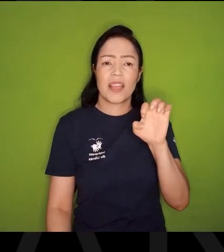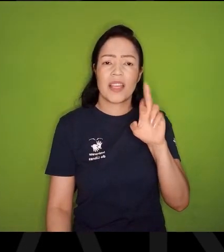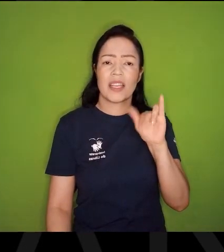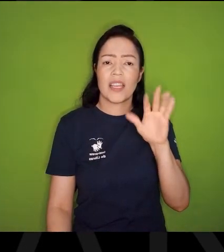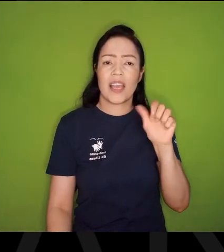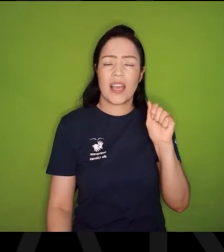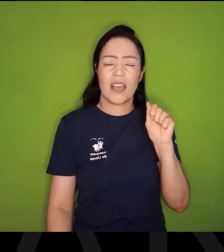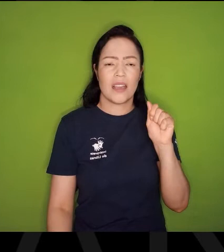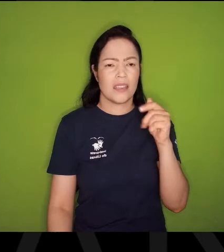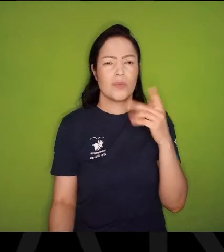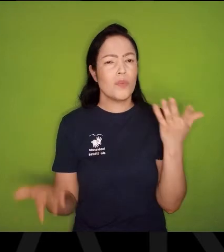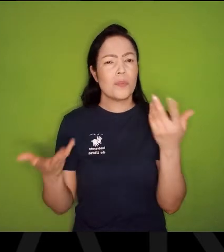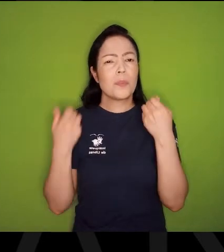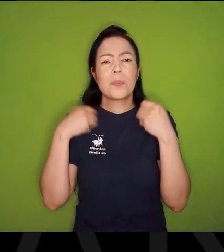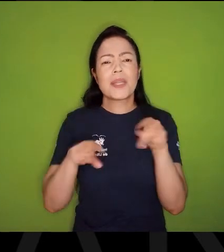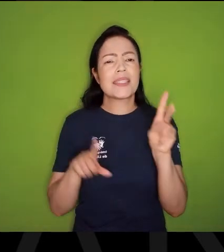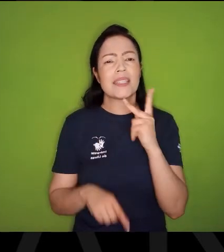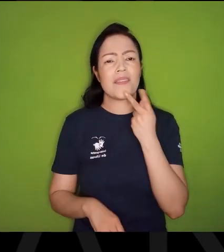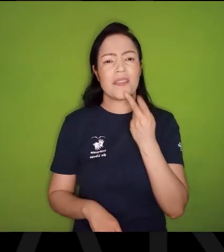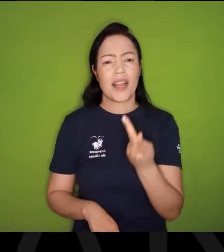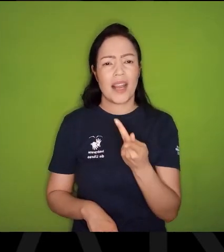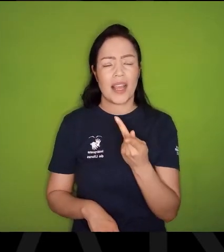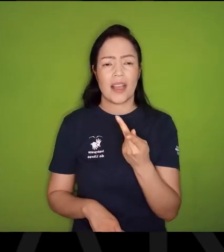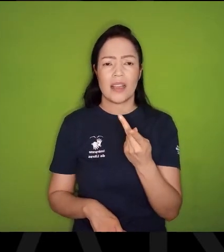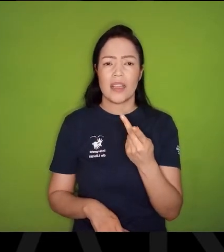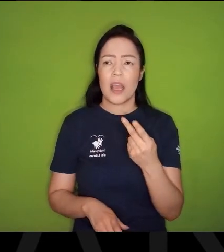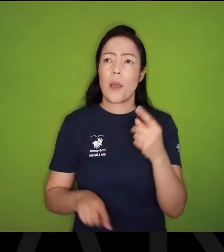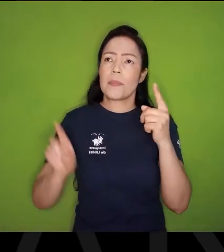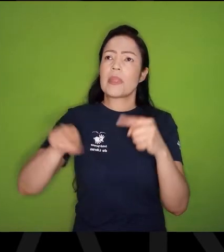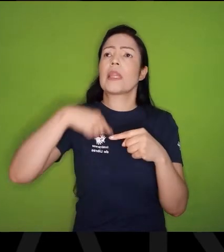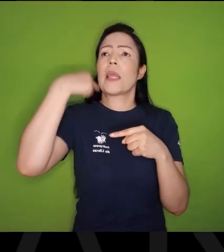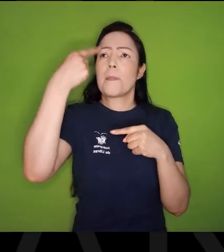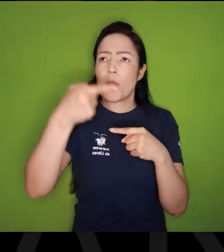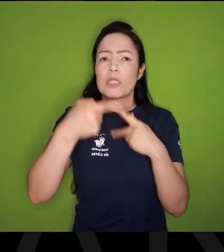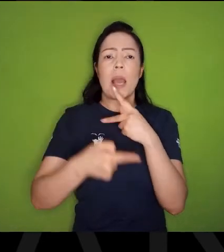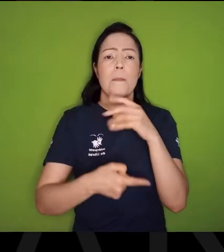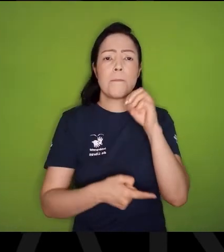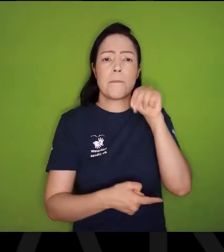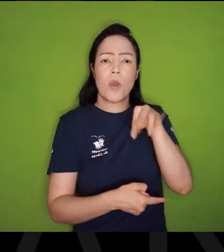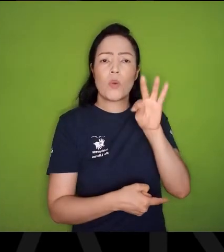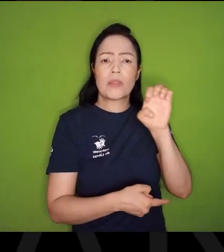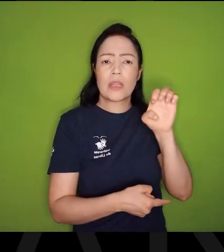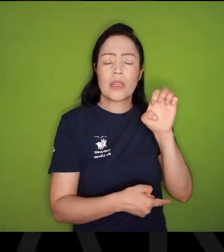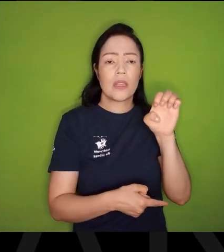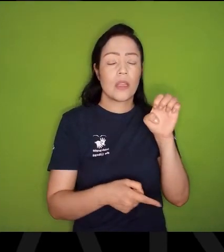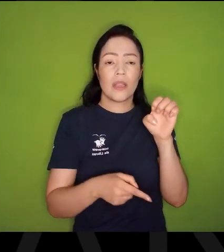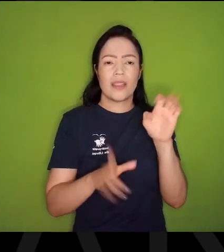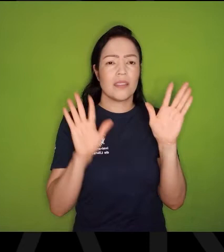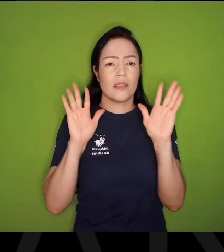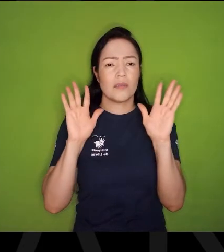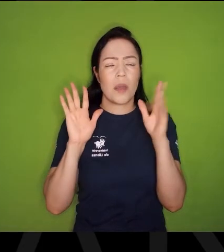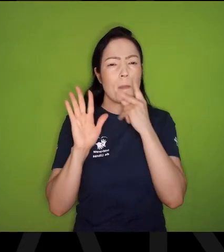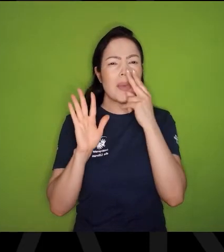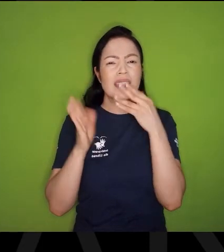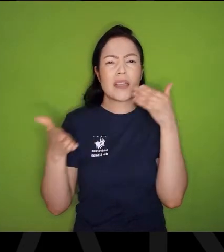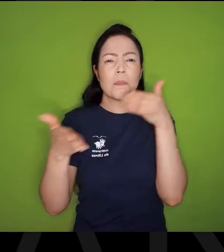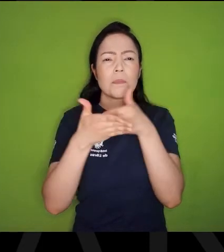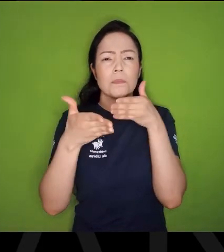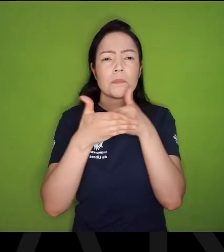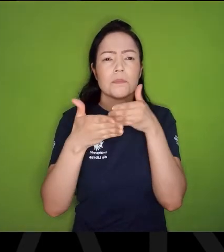Quando ela ficar demarcada por aquela ponte, Depois daquela ponte, Depois daquele lugar, Ela me parece que tem uma